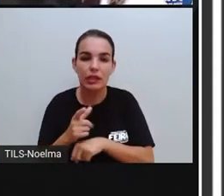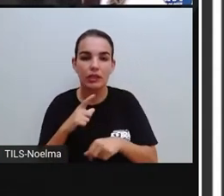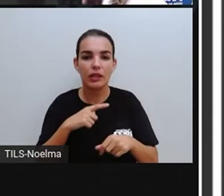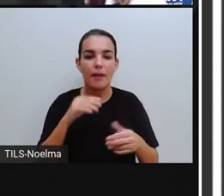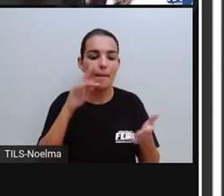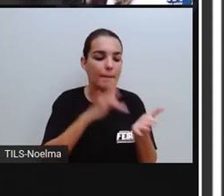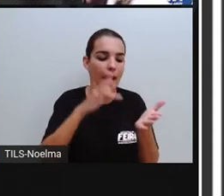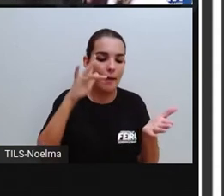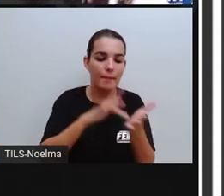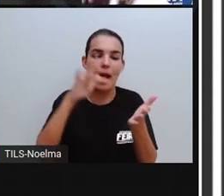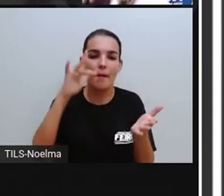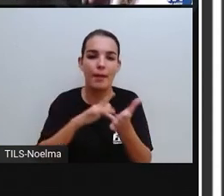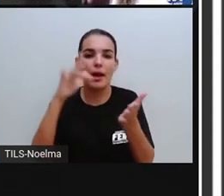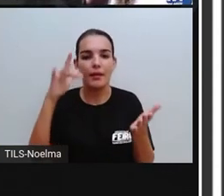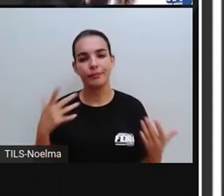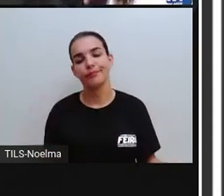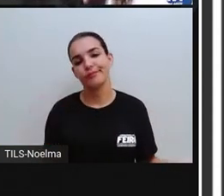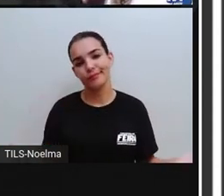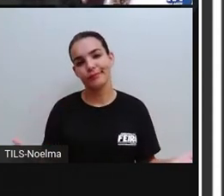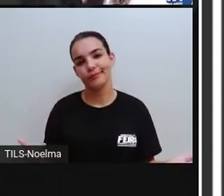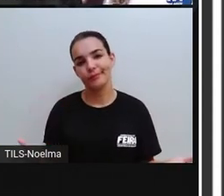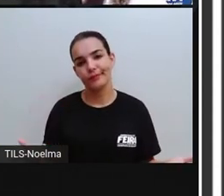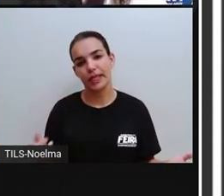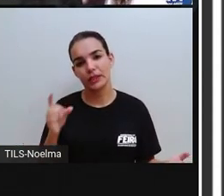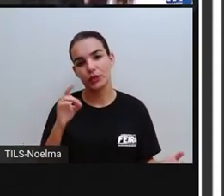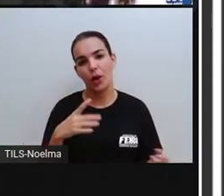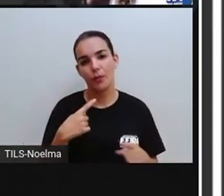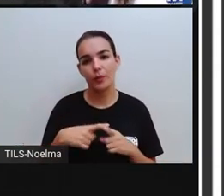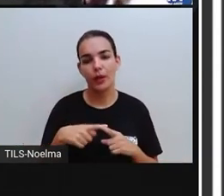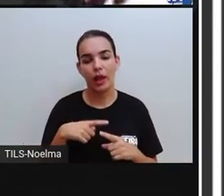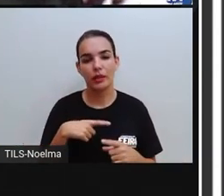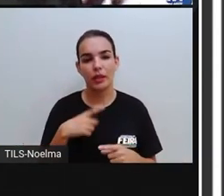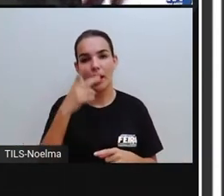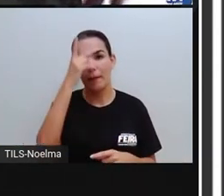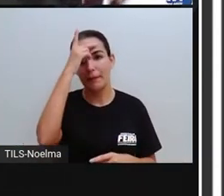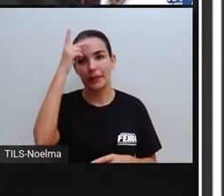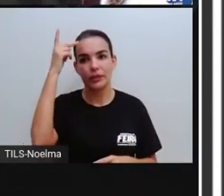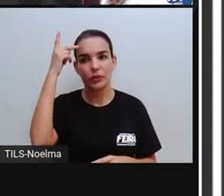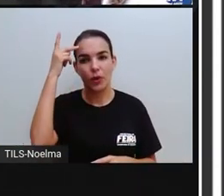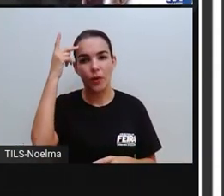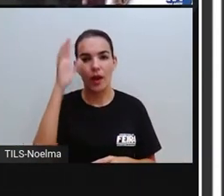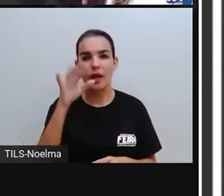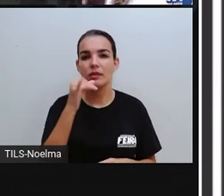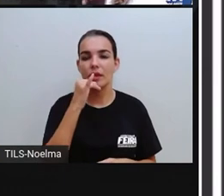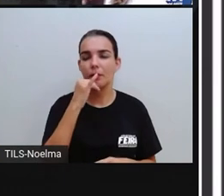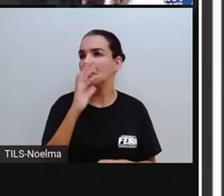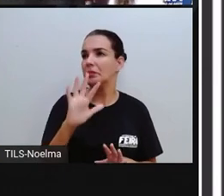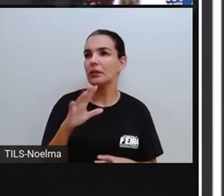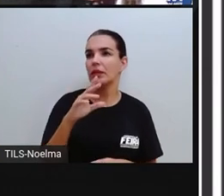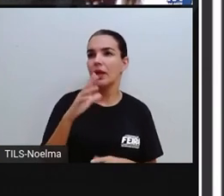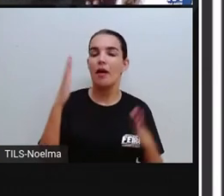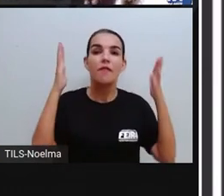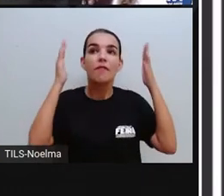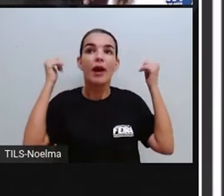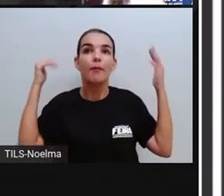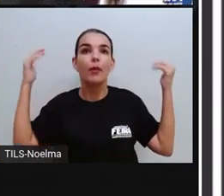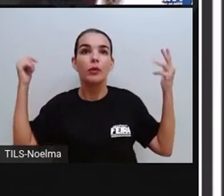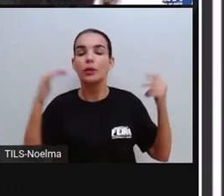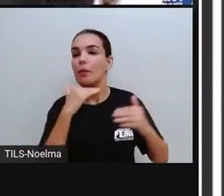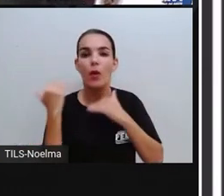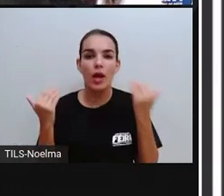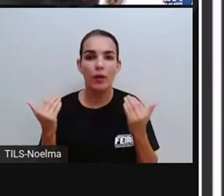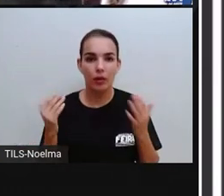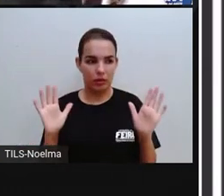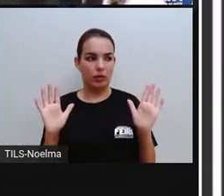porque, eu vejo muito falando que determinada pessoa, né, faleceu, quando a gente vai abrir, não foi